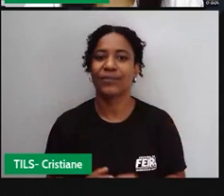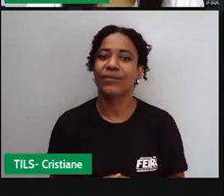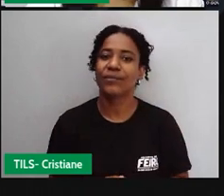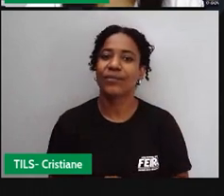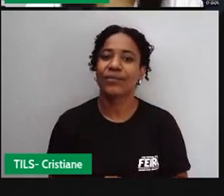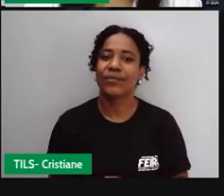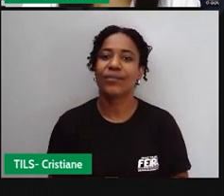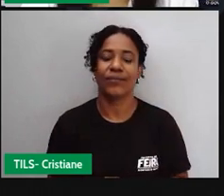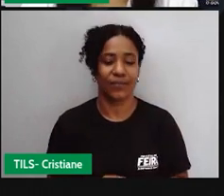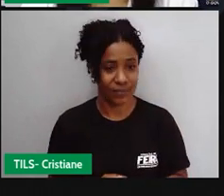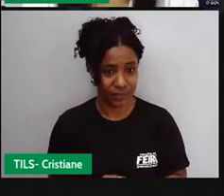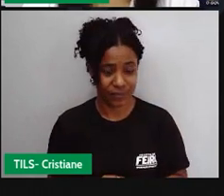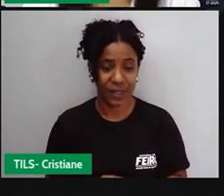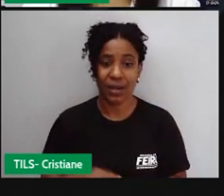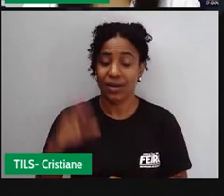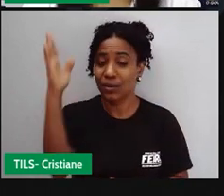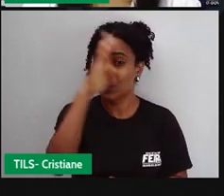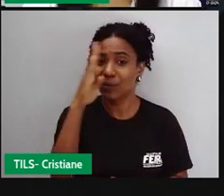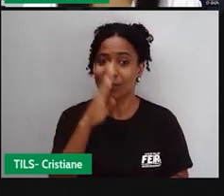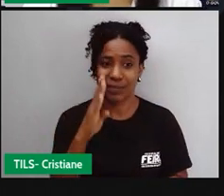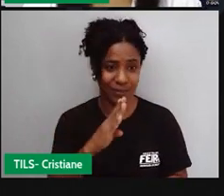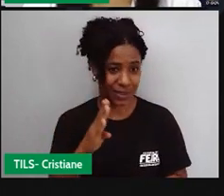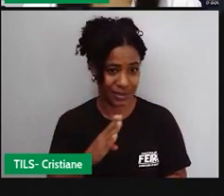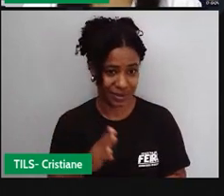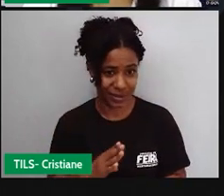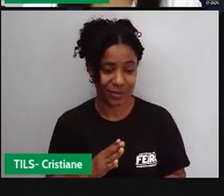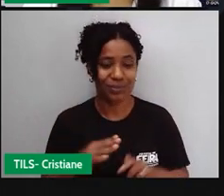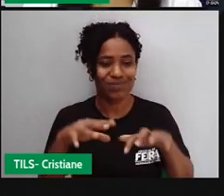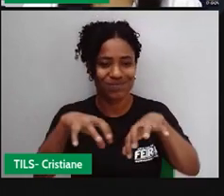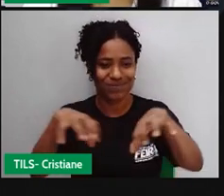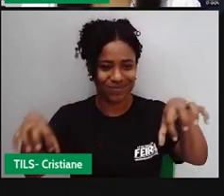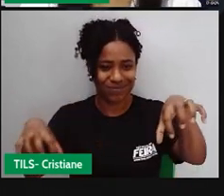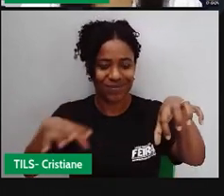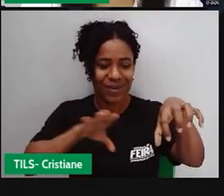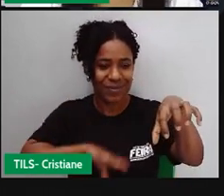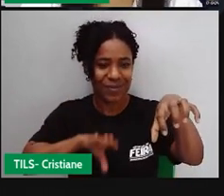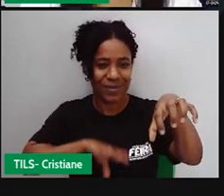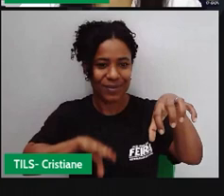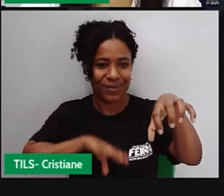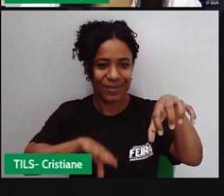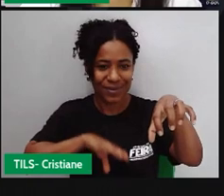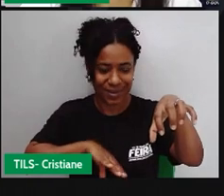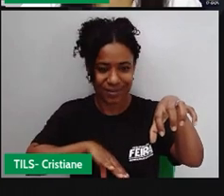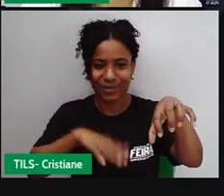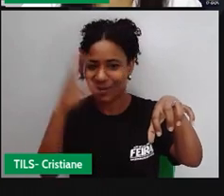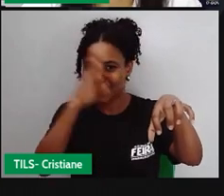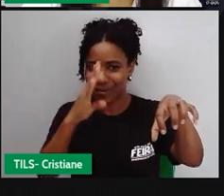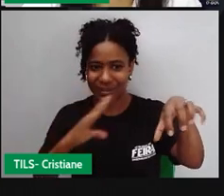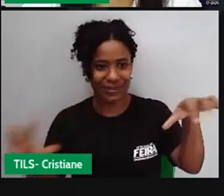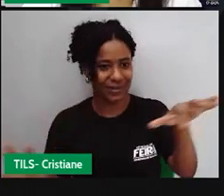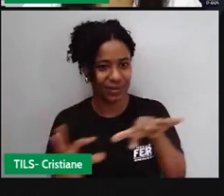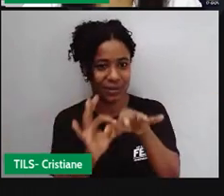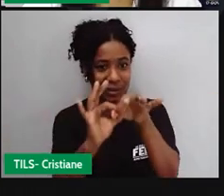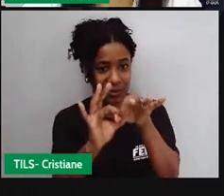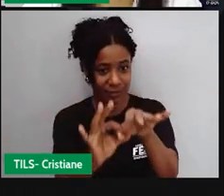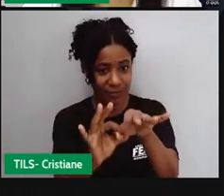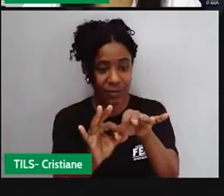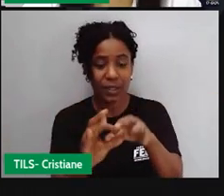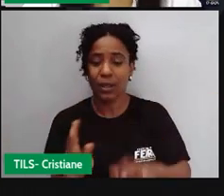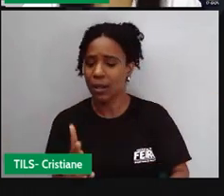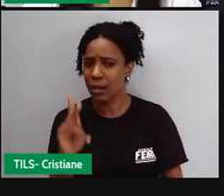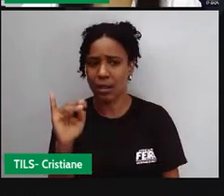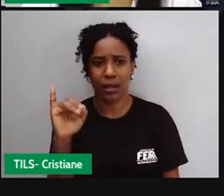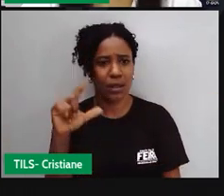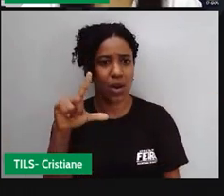No Brasil colonial, a palavra foi adaptada para designar o local de refúgio dos